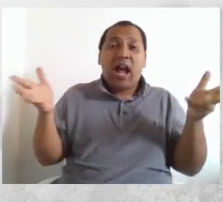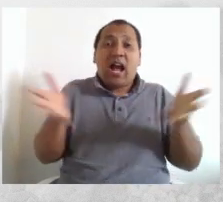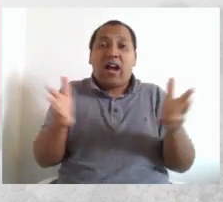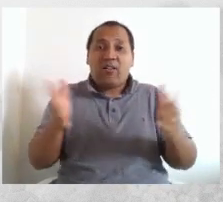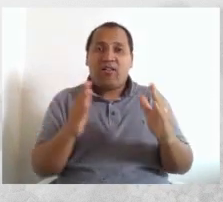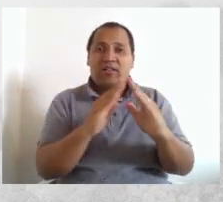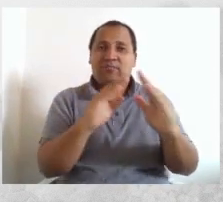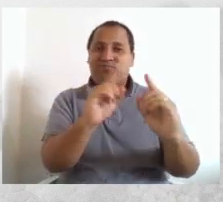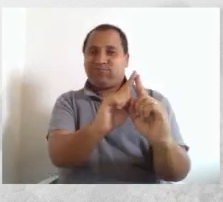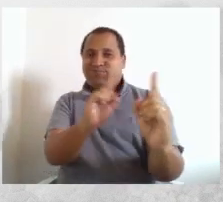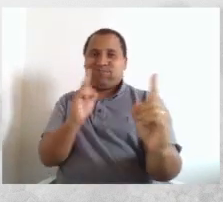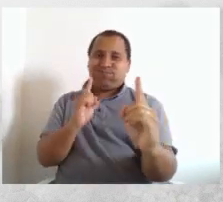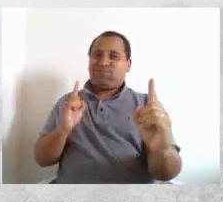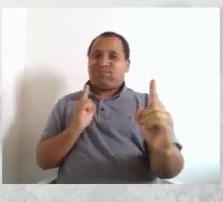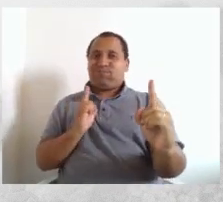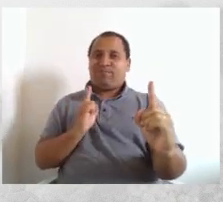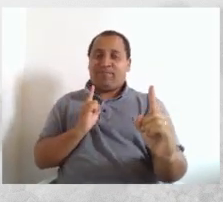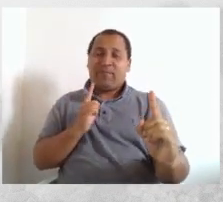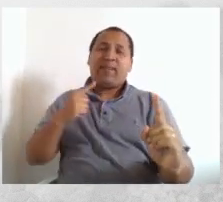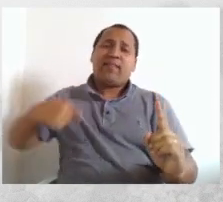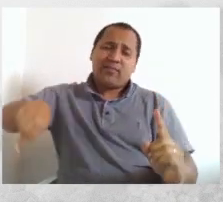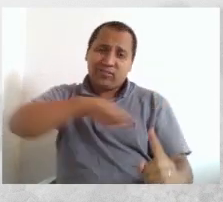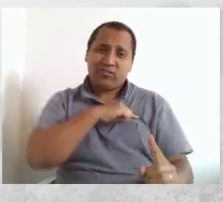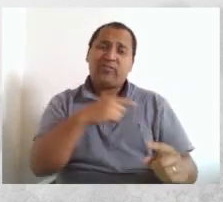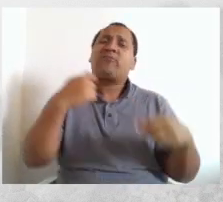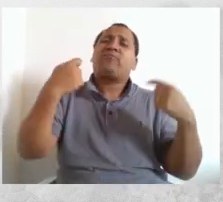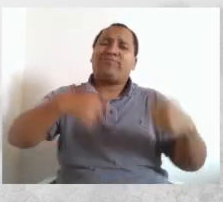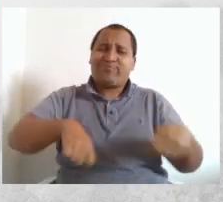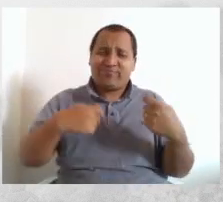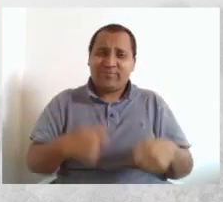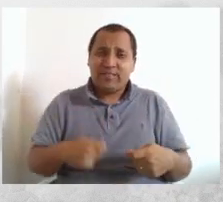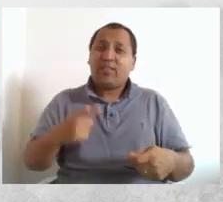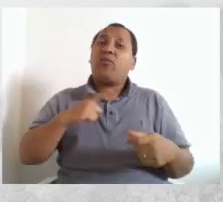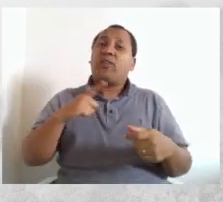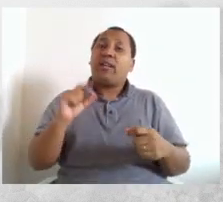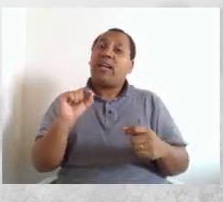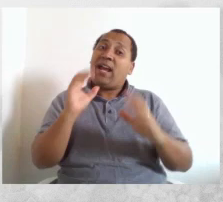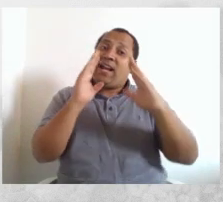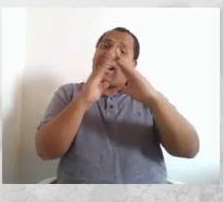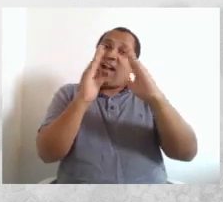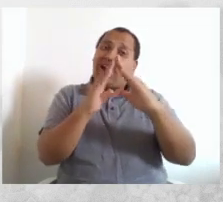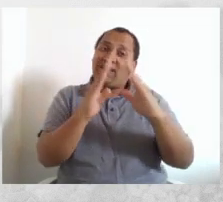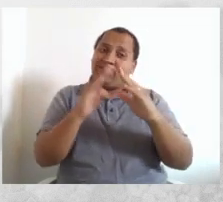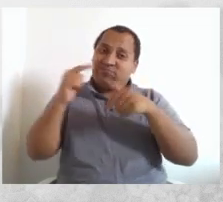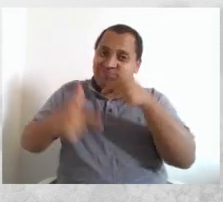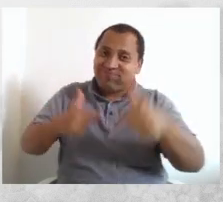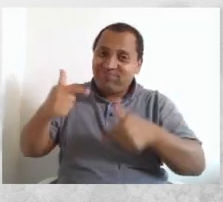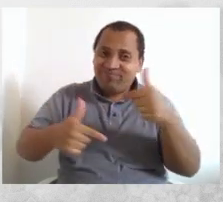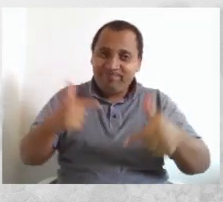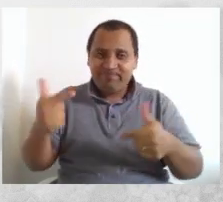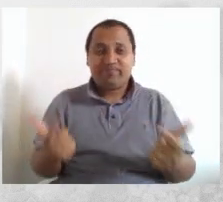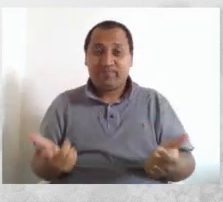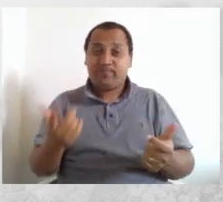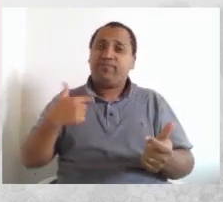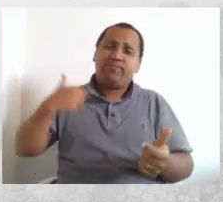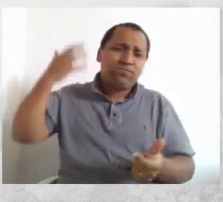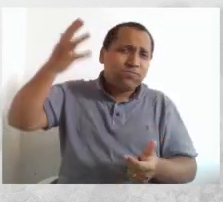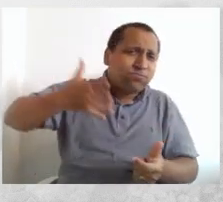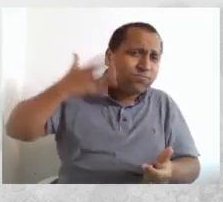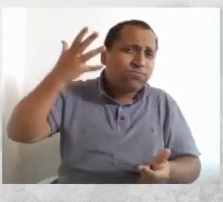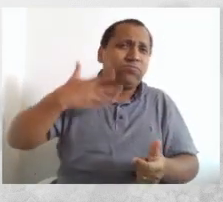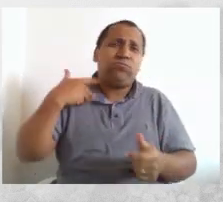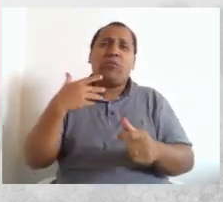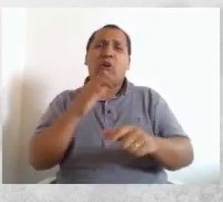momento de isolamento, no qual são necessárias as atividades remotas. Dentre as palestras e